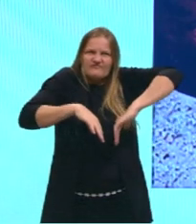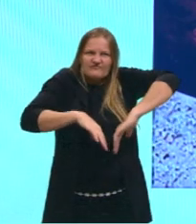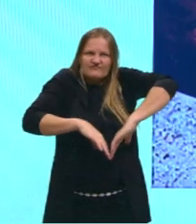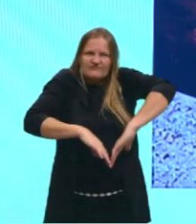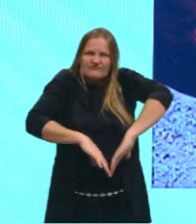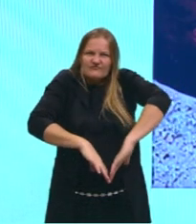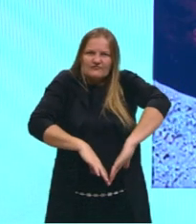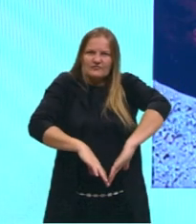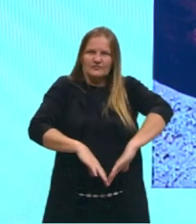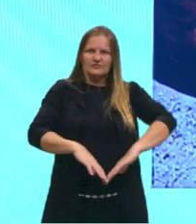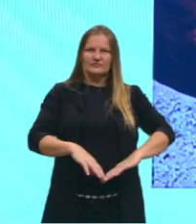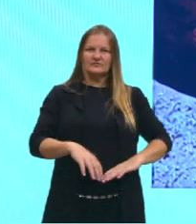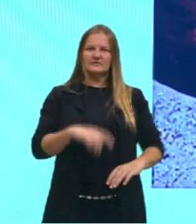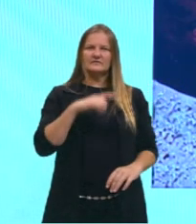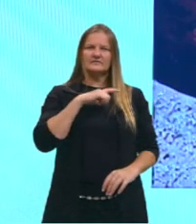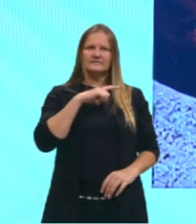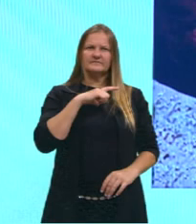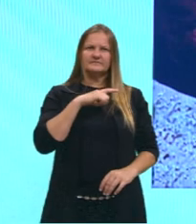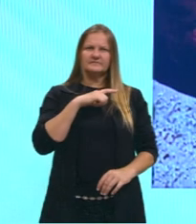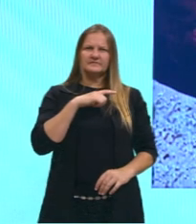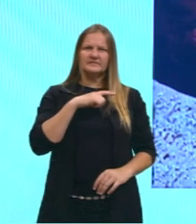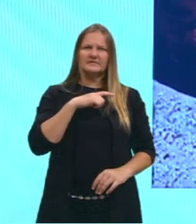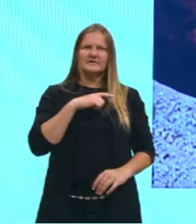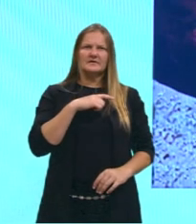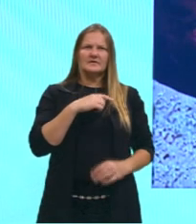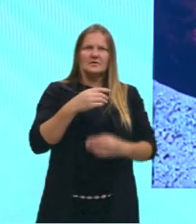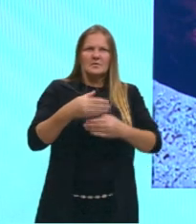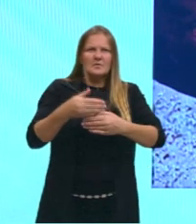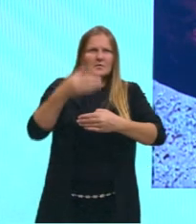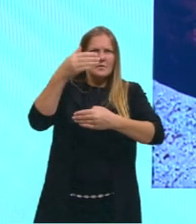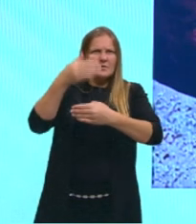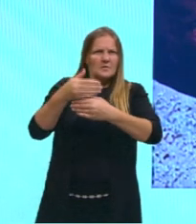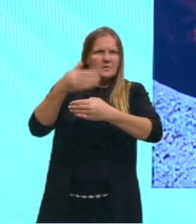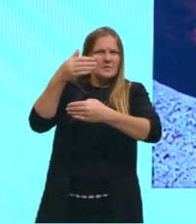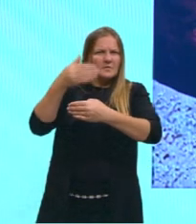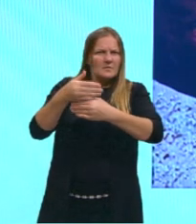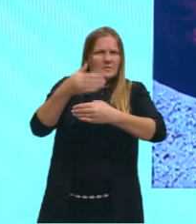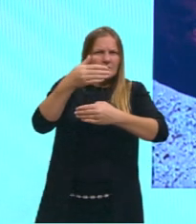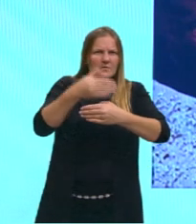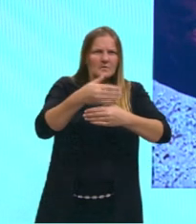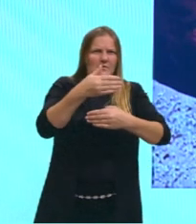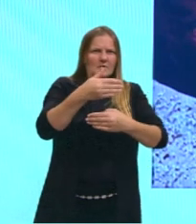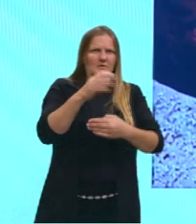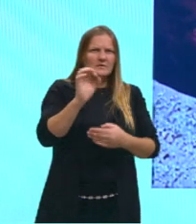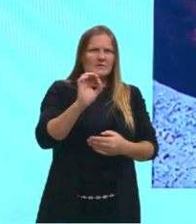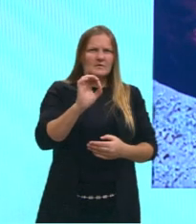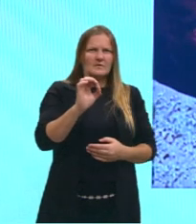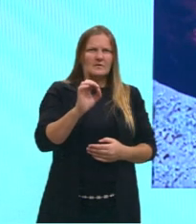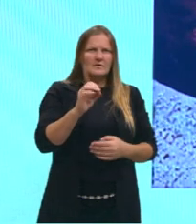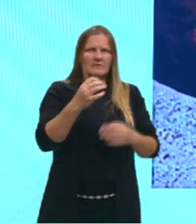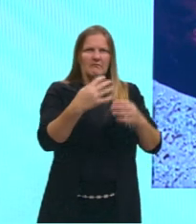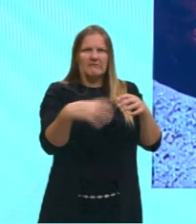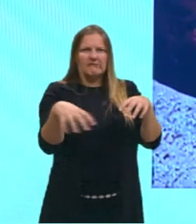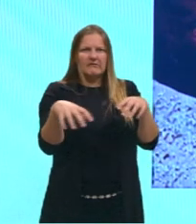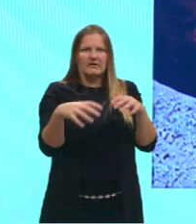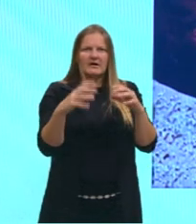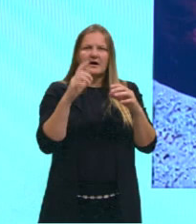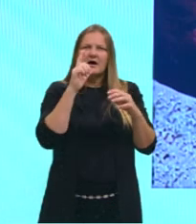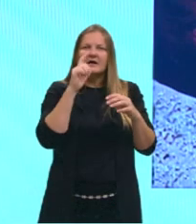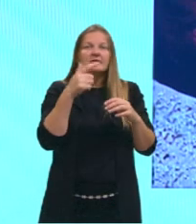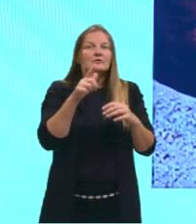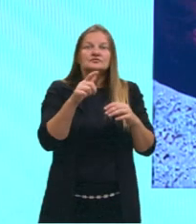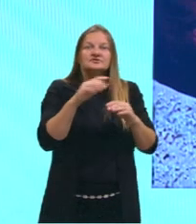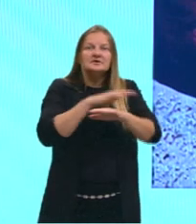cerca, alguém foi lá e colocou ela pendurada. Não, não